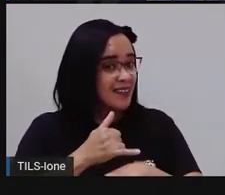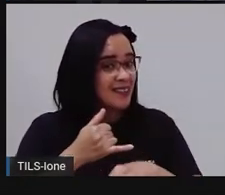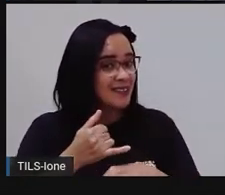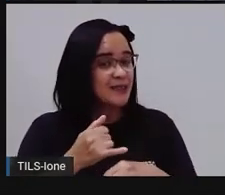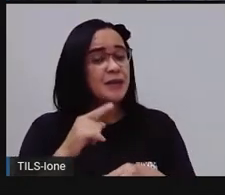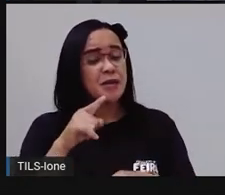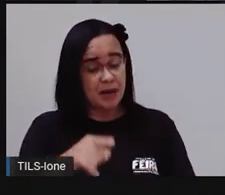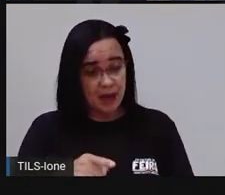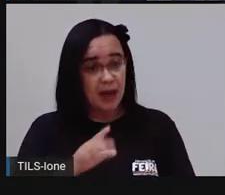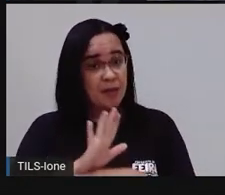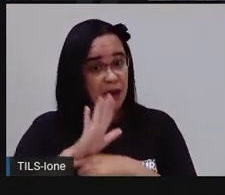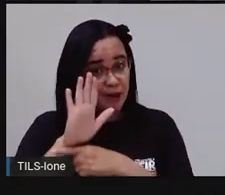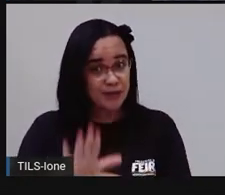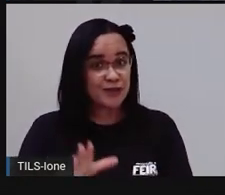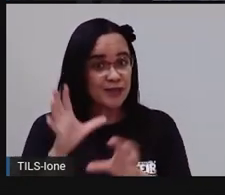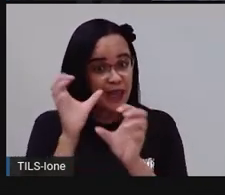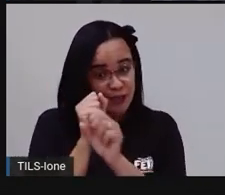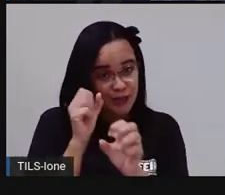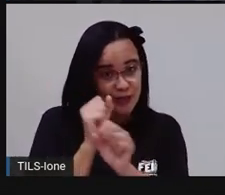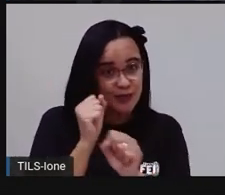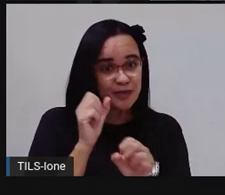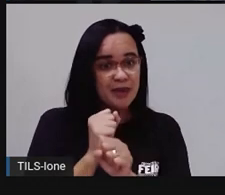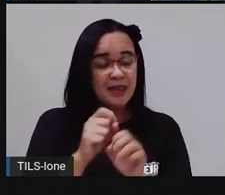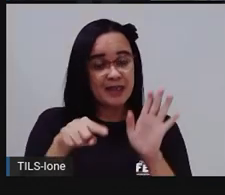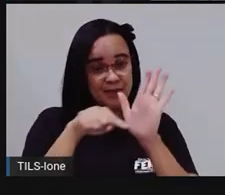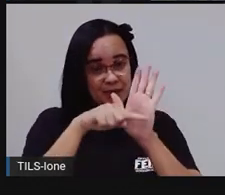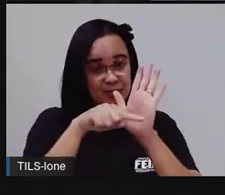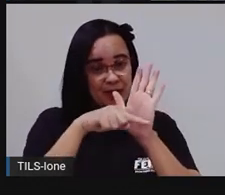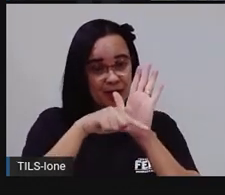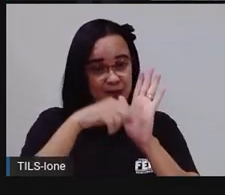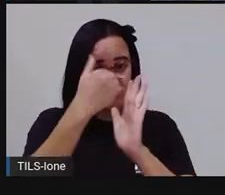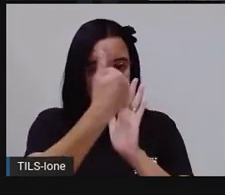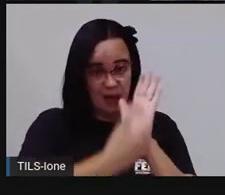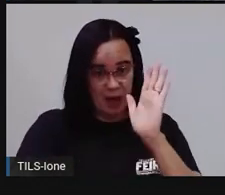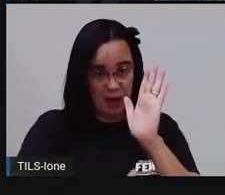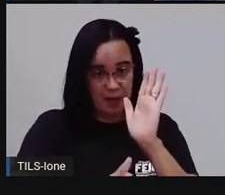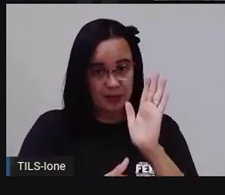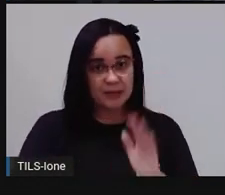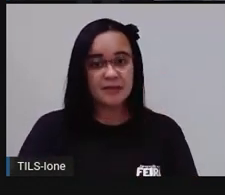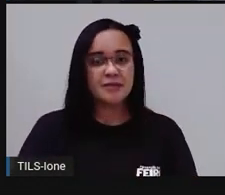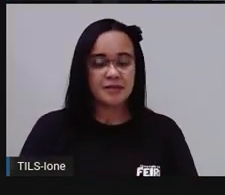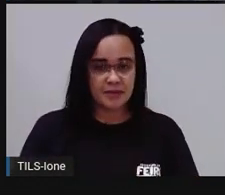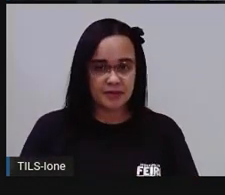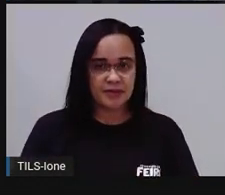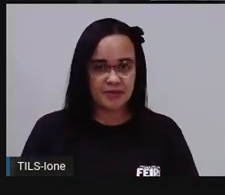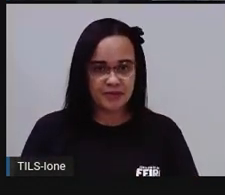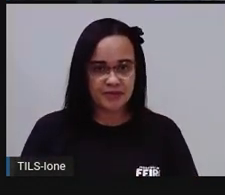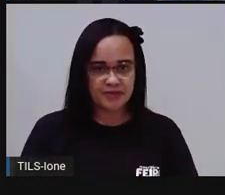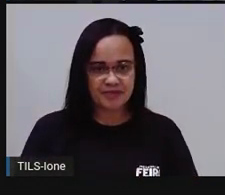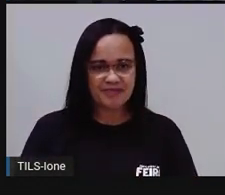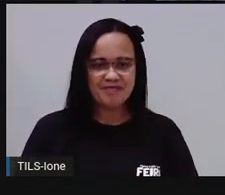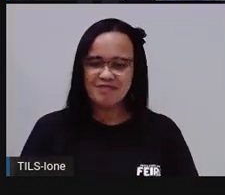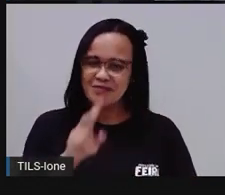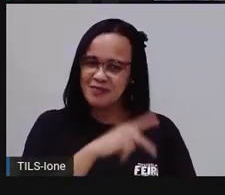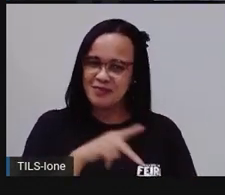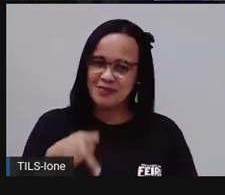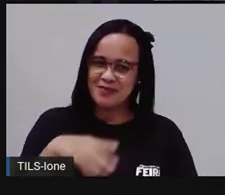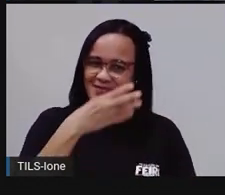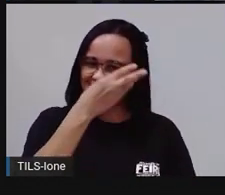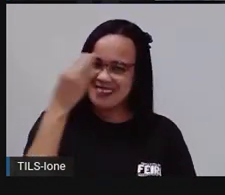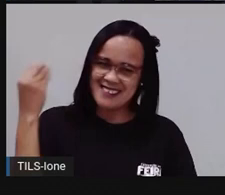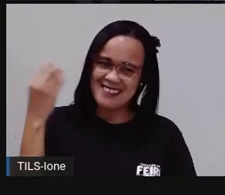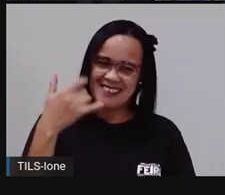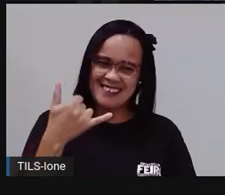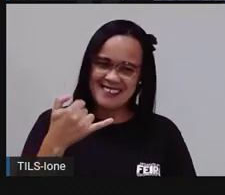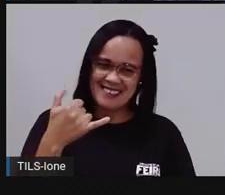tá certo? Para ver quanto consumiu a menos. Então aqui, ó, a prova tinha esquecido da canetinha mágica aqui para mostrar para vocês. Então aqui ele